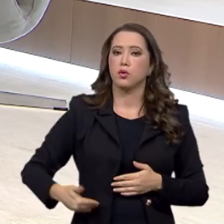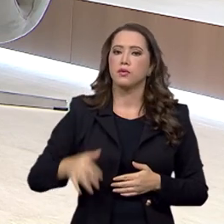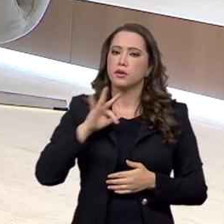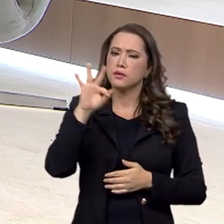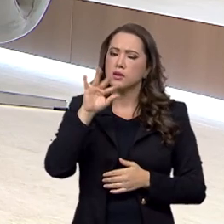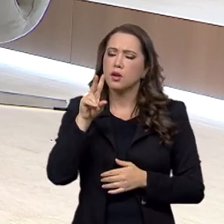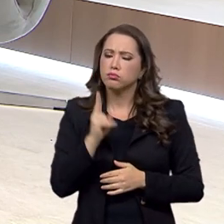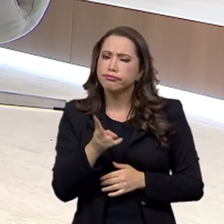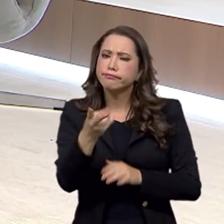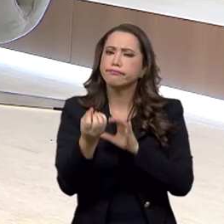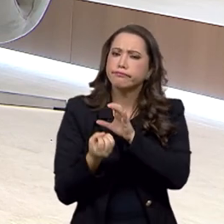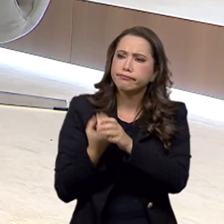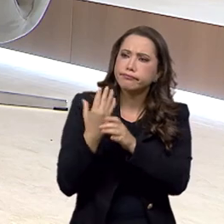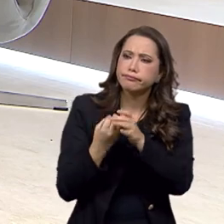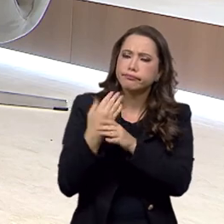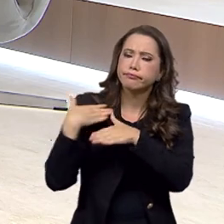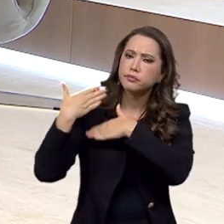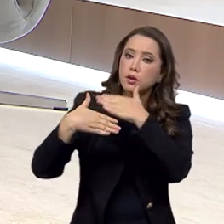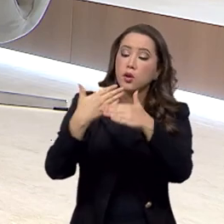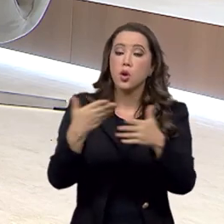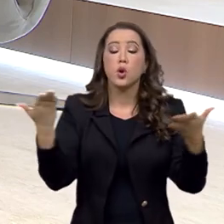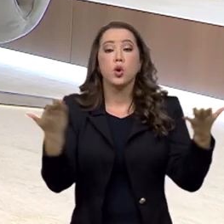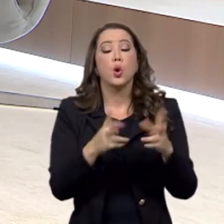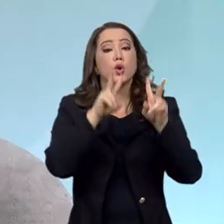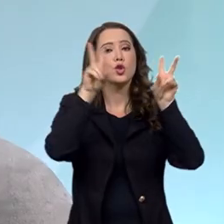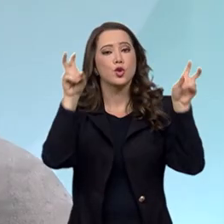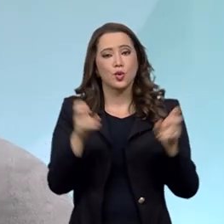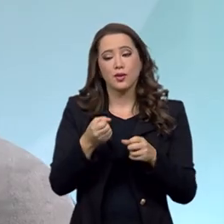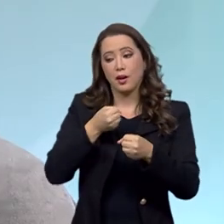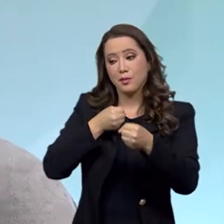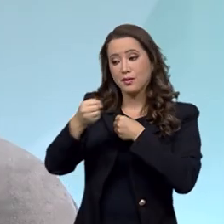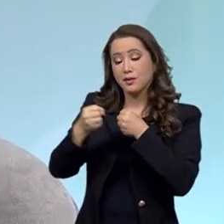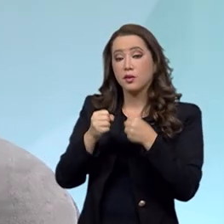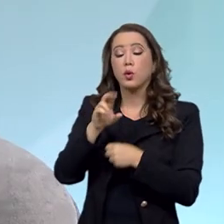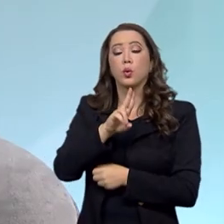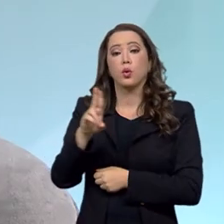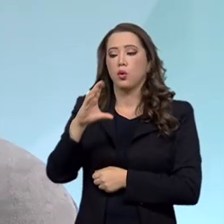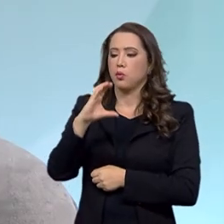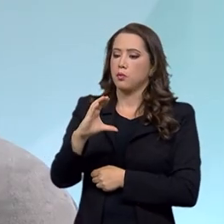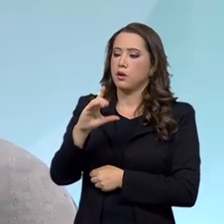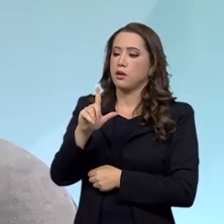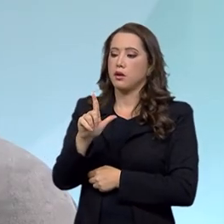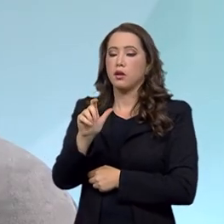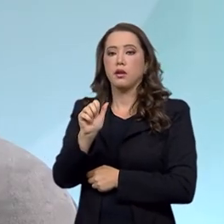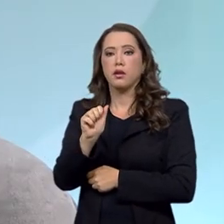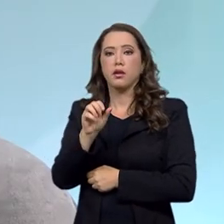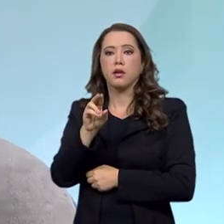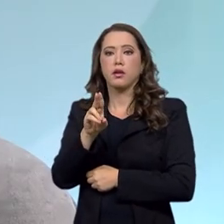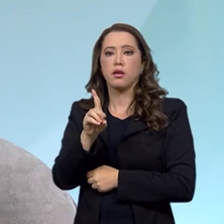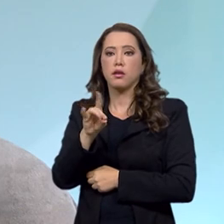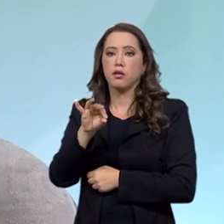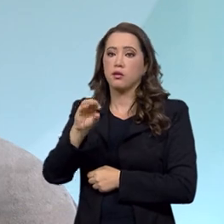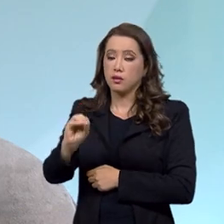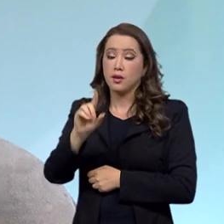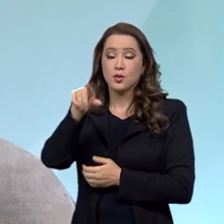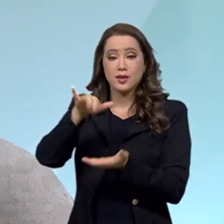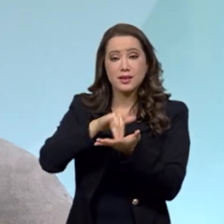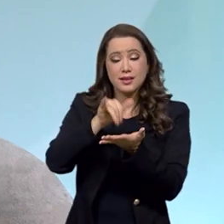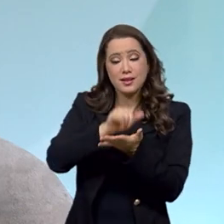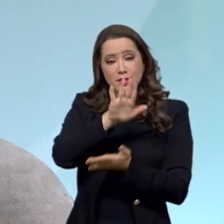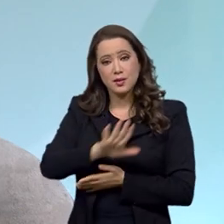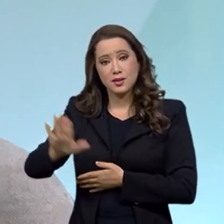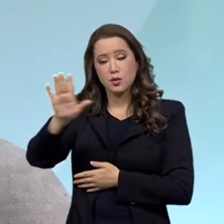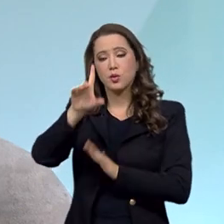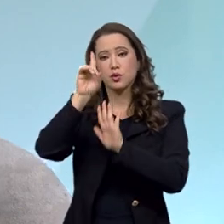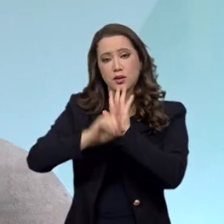dos últimos anos. E quem fala conosco sobre o assunto é Cláudio Panueiro, Secretário Nacional dos Direitos da Pessoa com